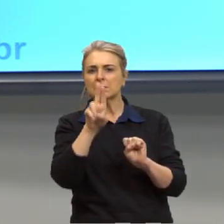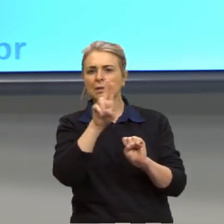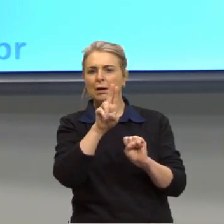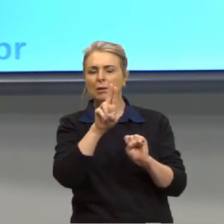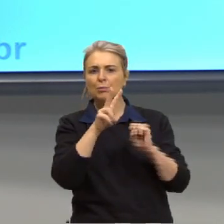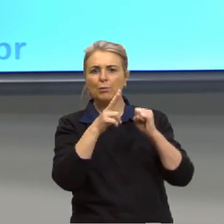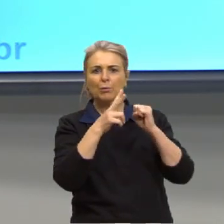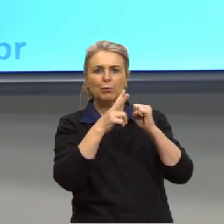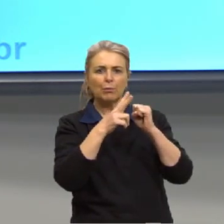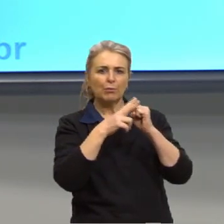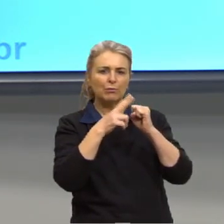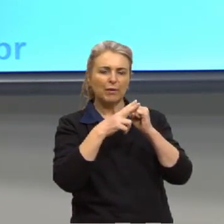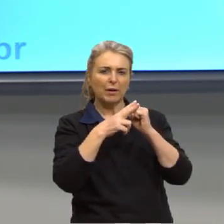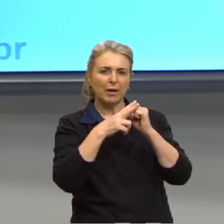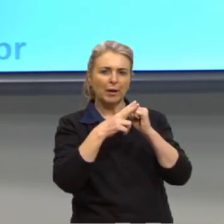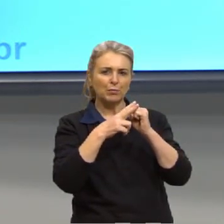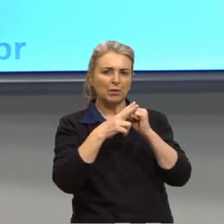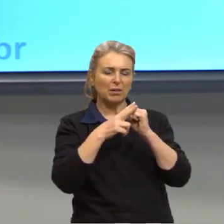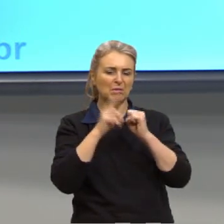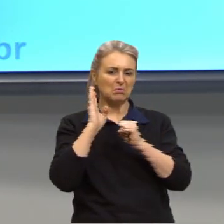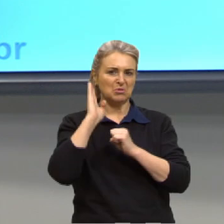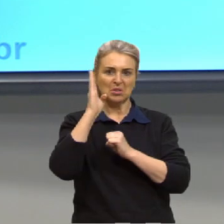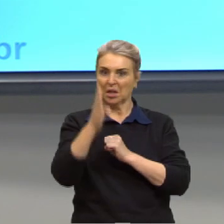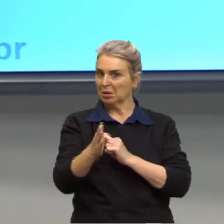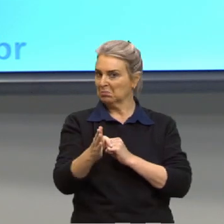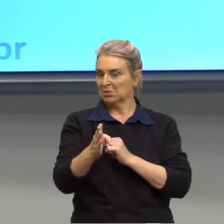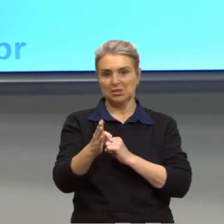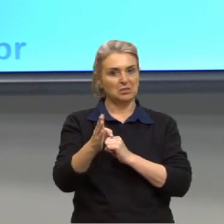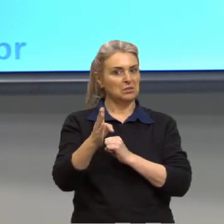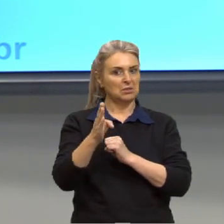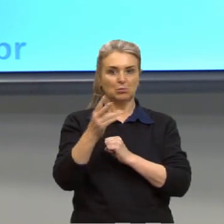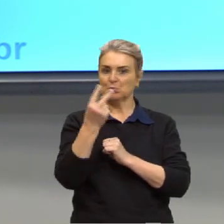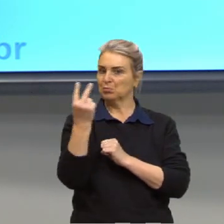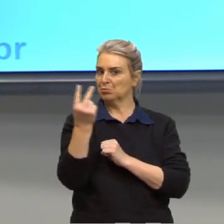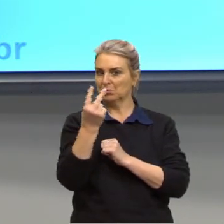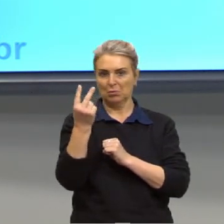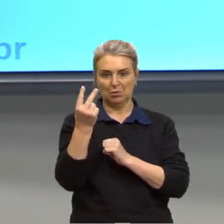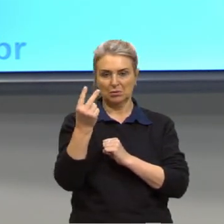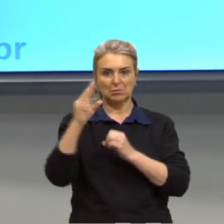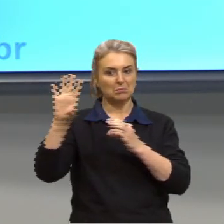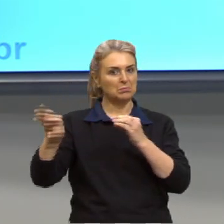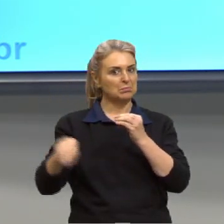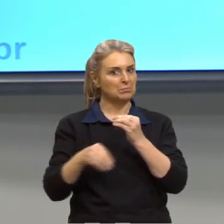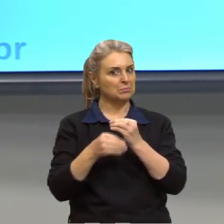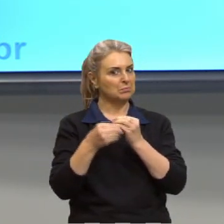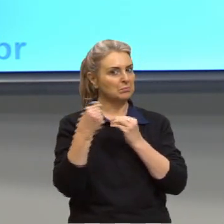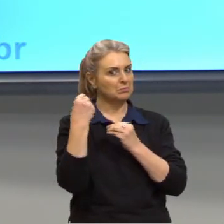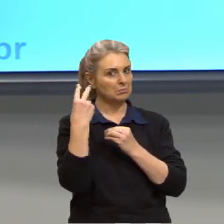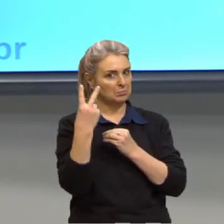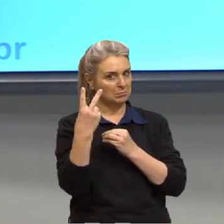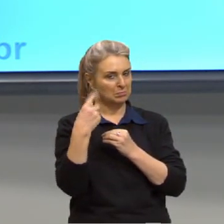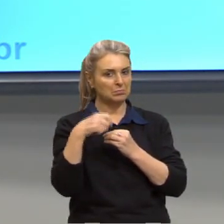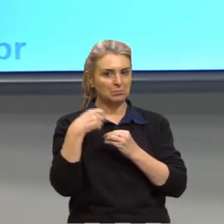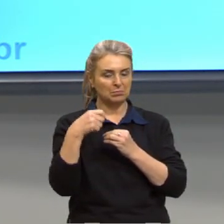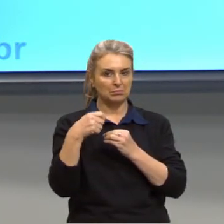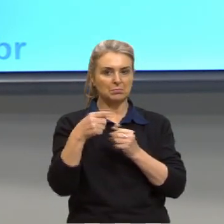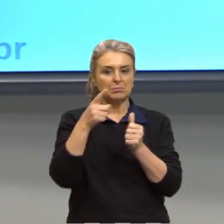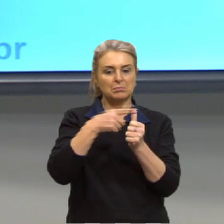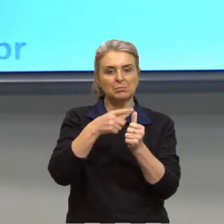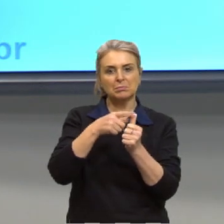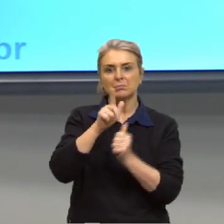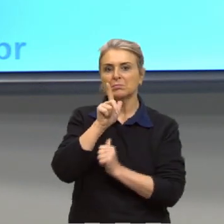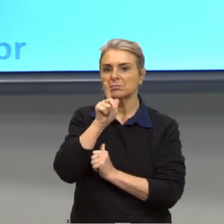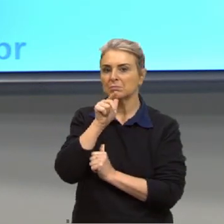um verbo transitivo direto e indireto, porque ele vai me pedir dois complementos. Primeiro deles, a água,